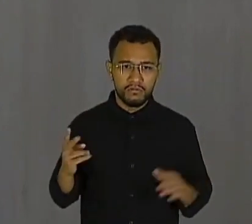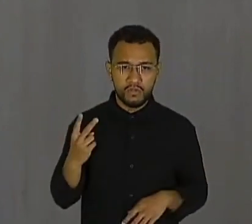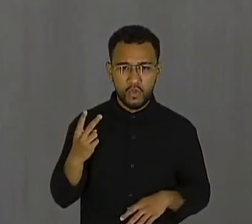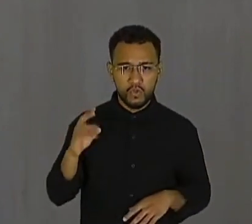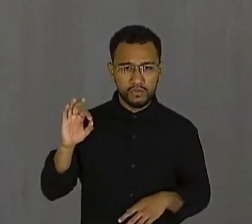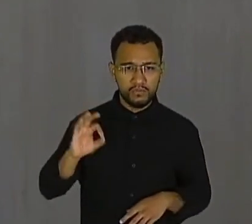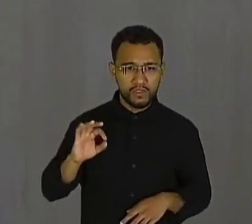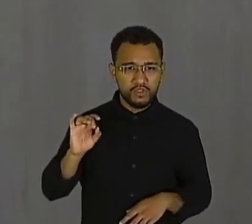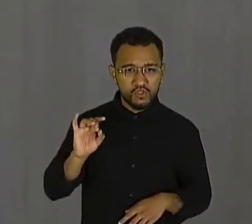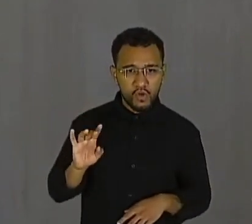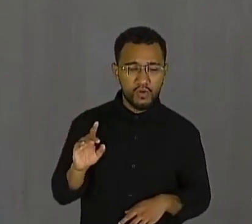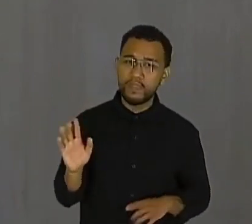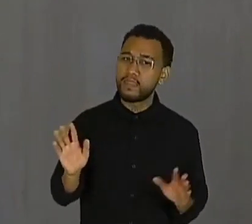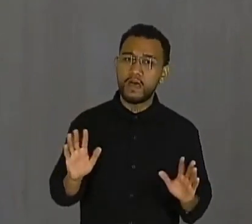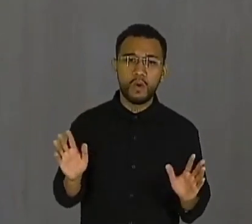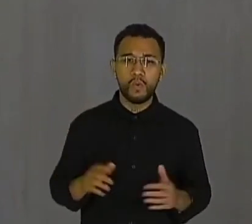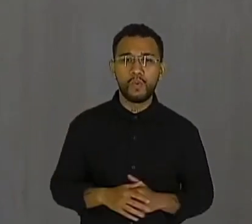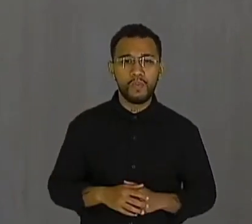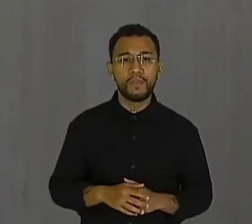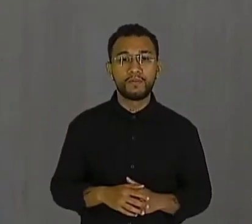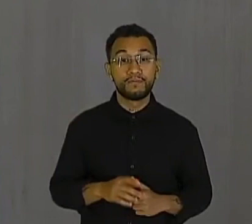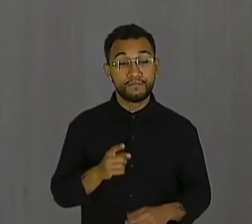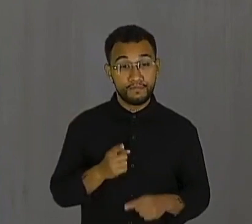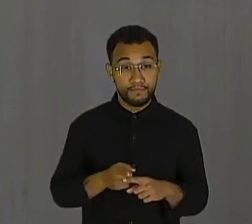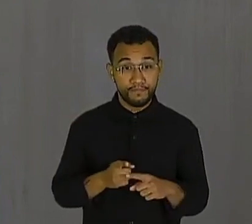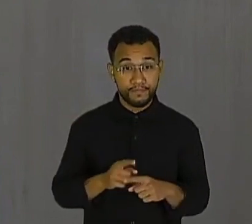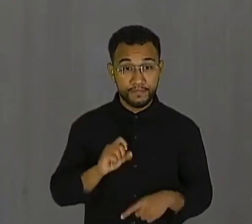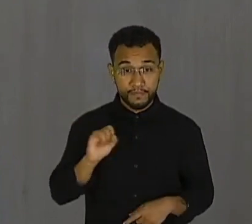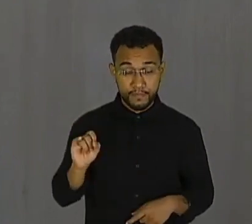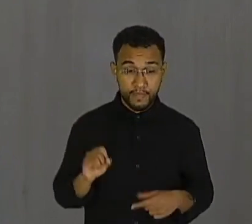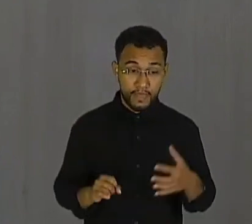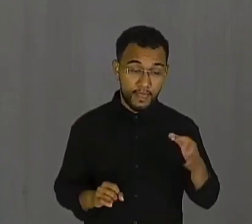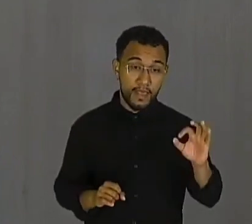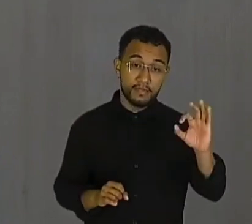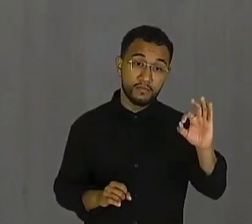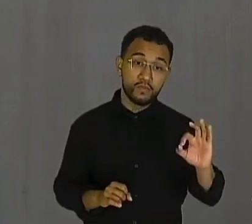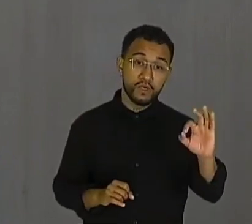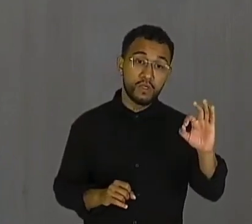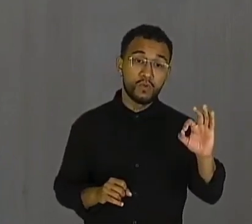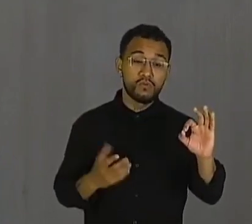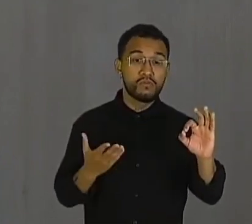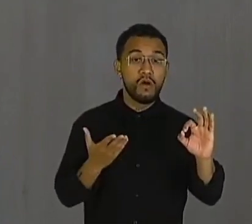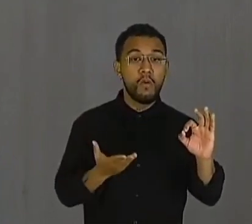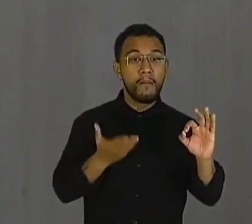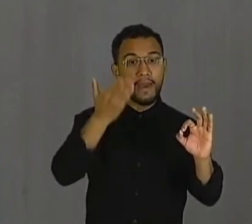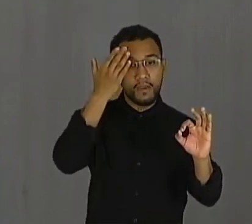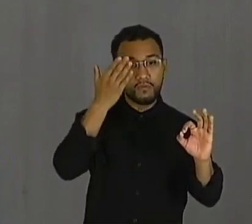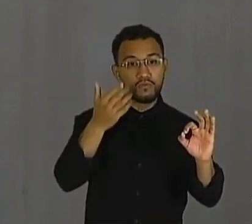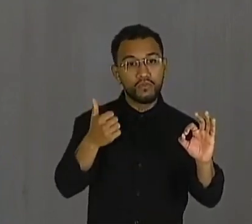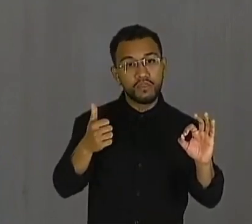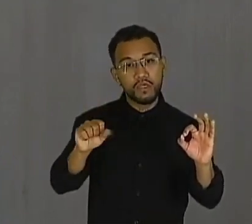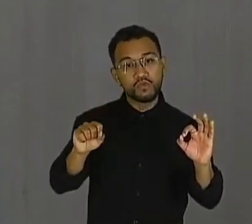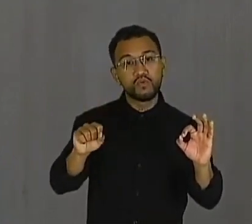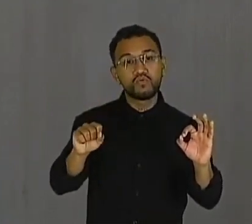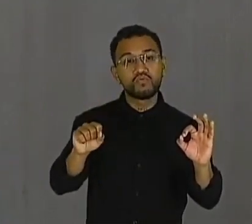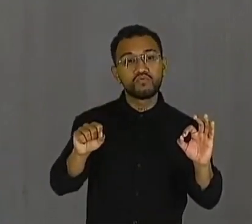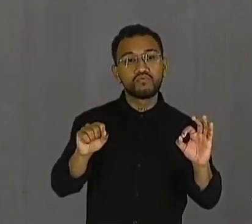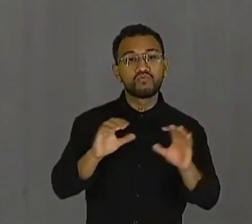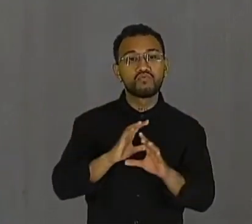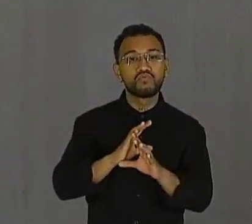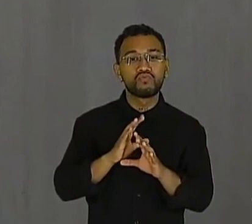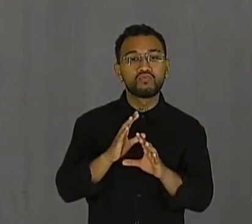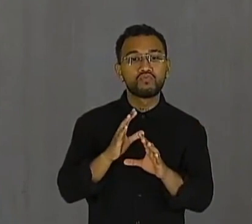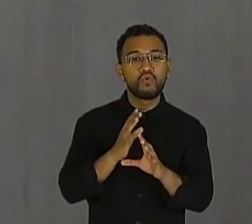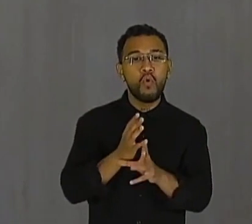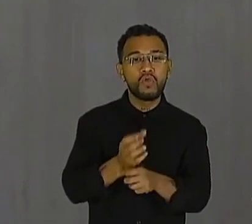Não foram 2%. Porque se eu der 10% de aumento em cima de 18, vamos fazer a conta aqui